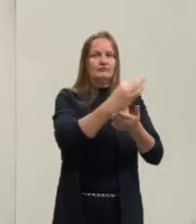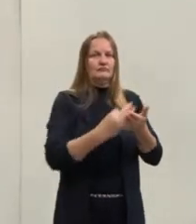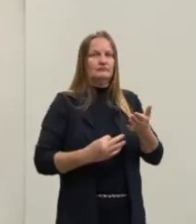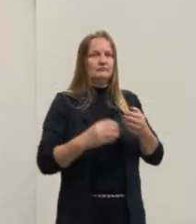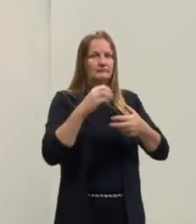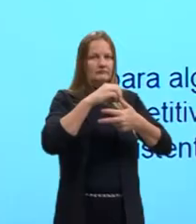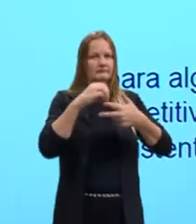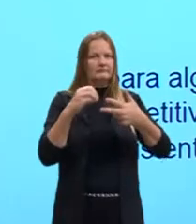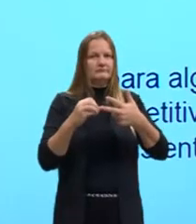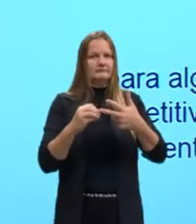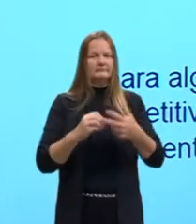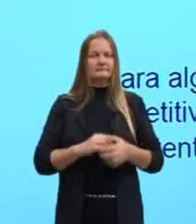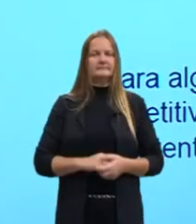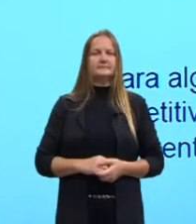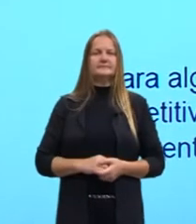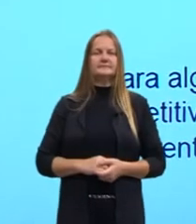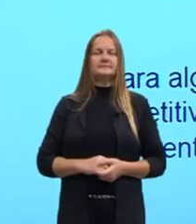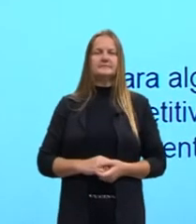do Enem.